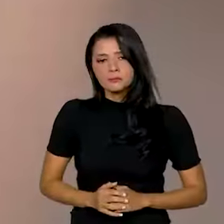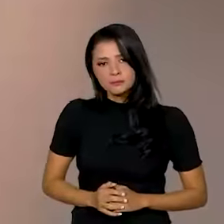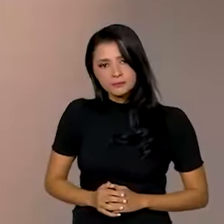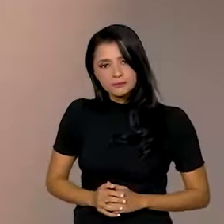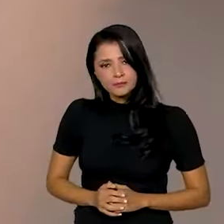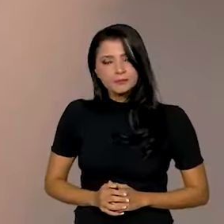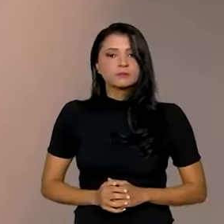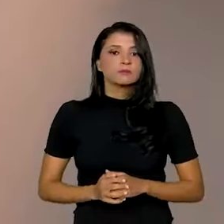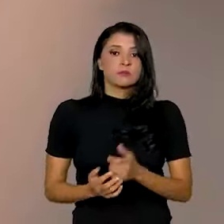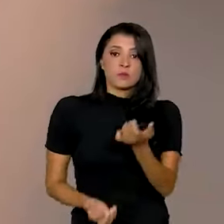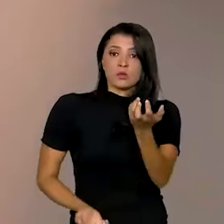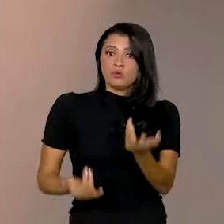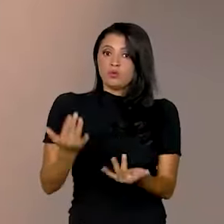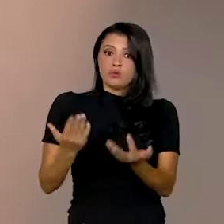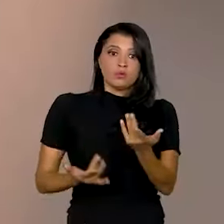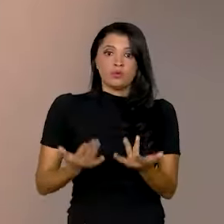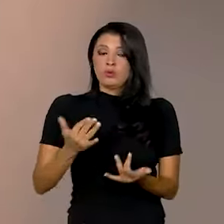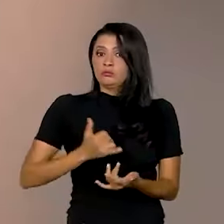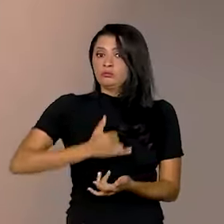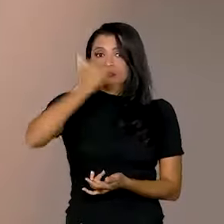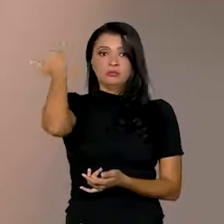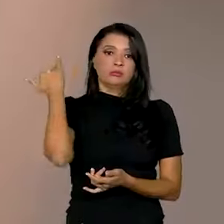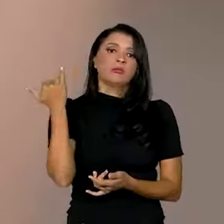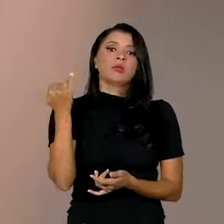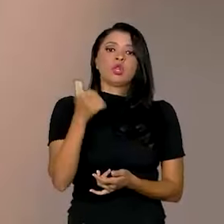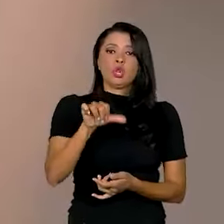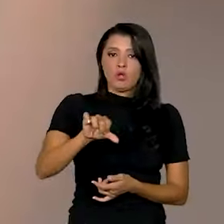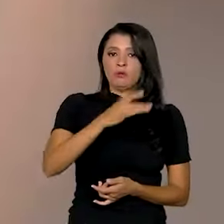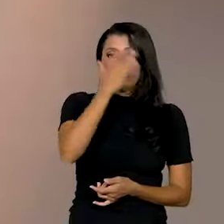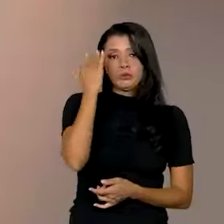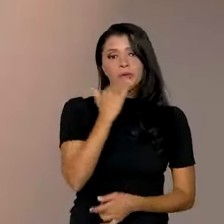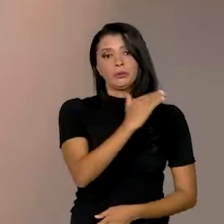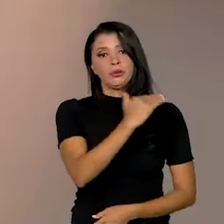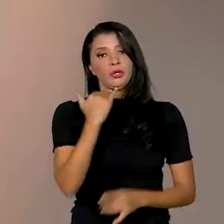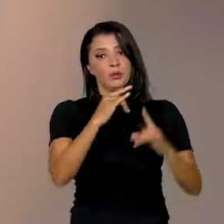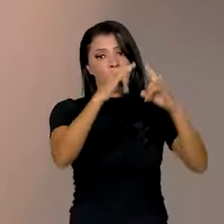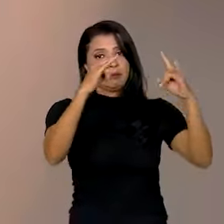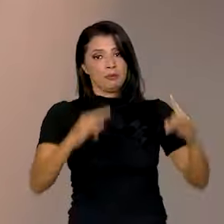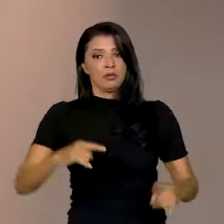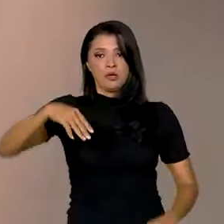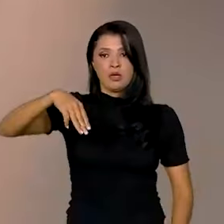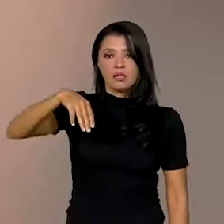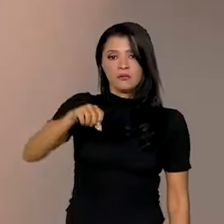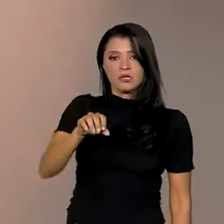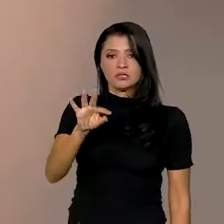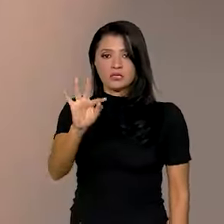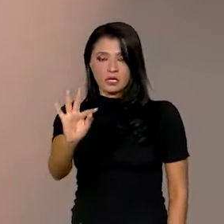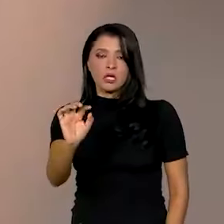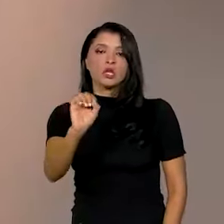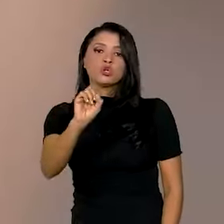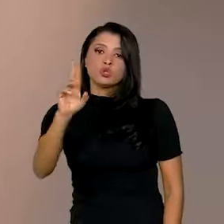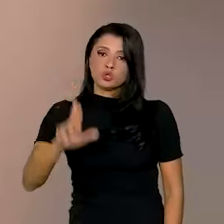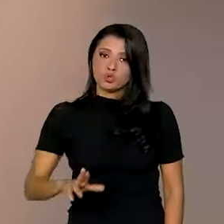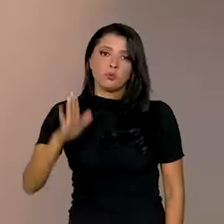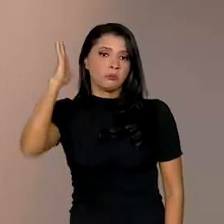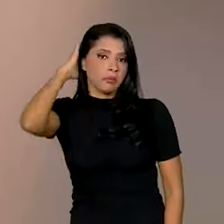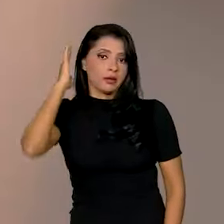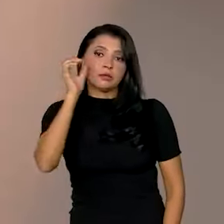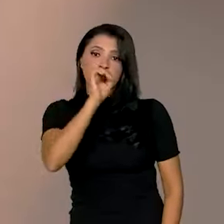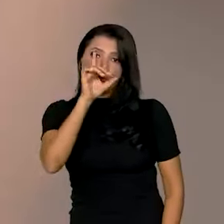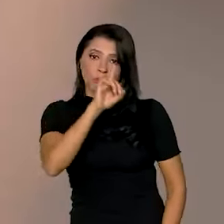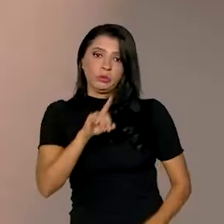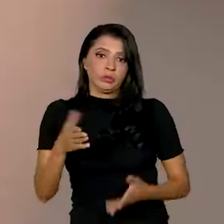Um incêndio acidental causou a morte de nove pessoas em um acampamento do MST no sul do Pará neste final de semana.